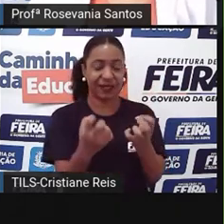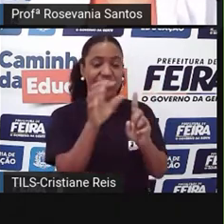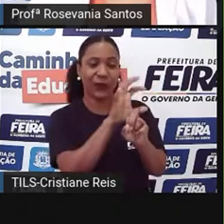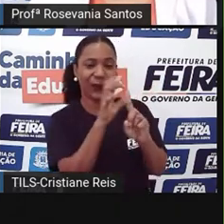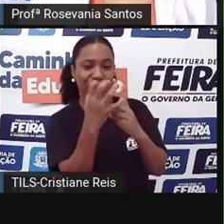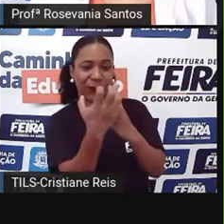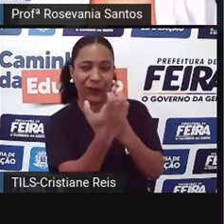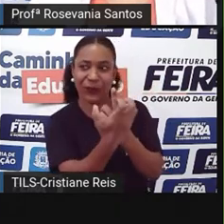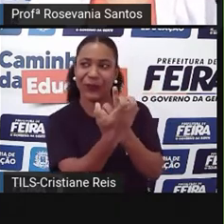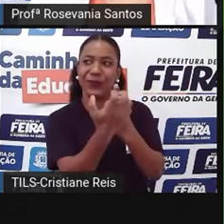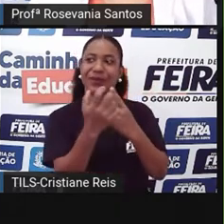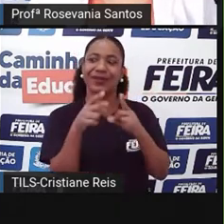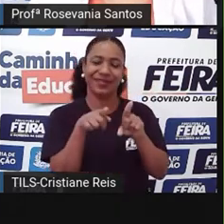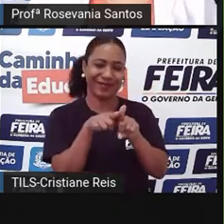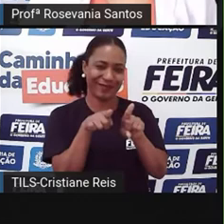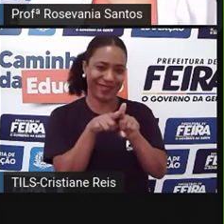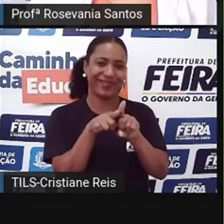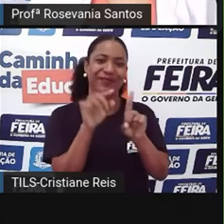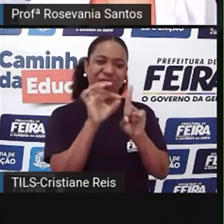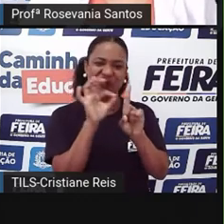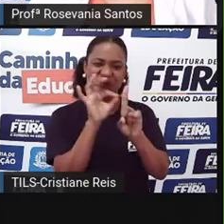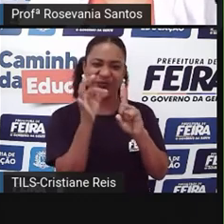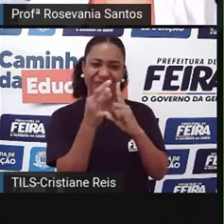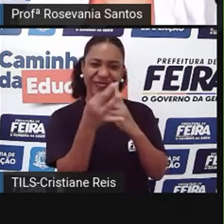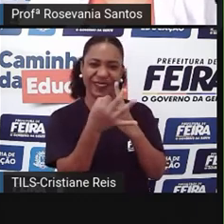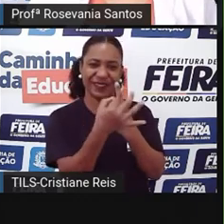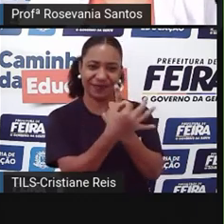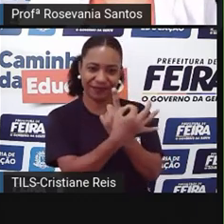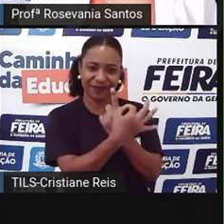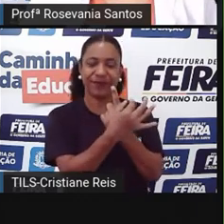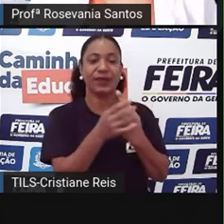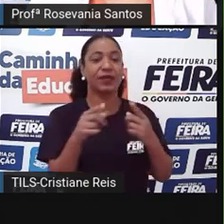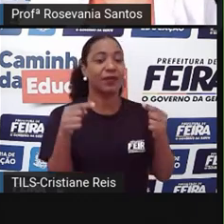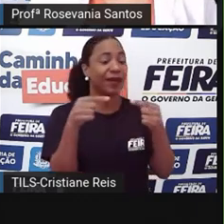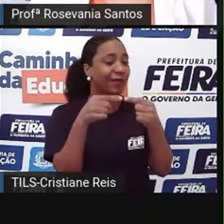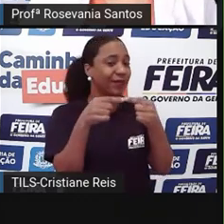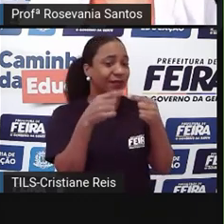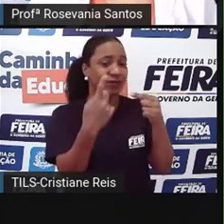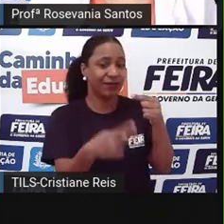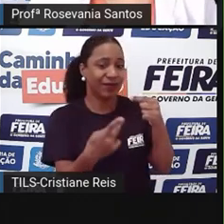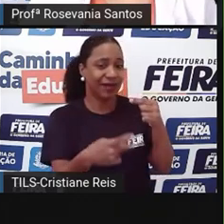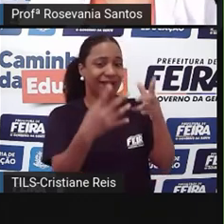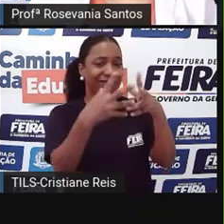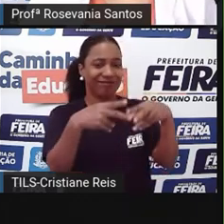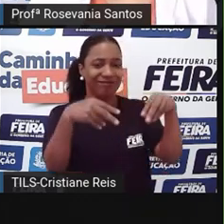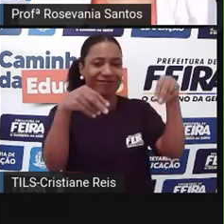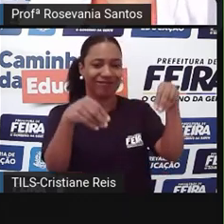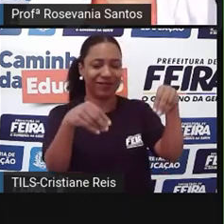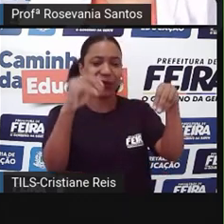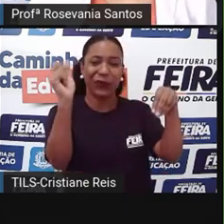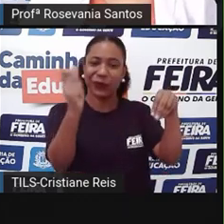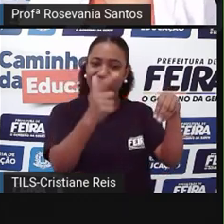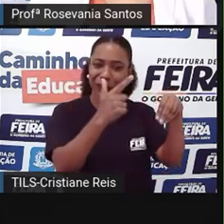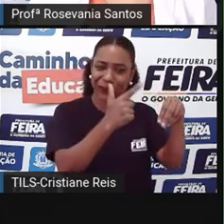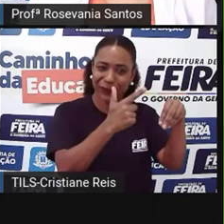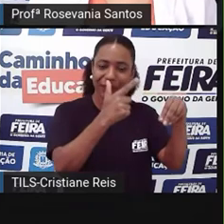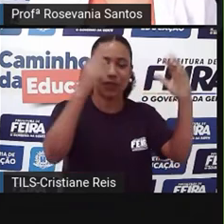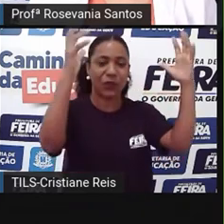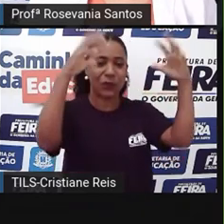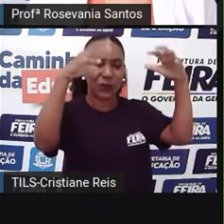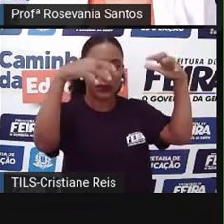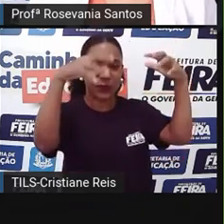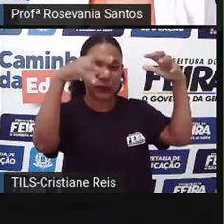espinhosas, também aí, típicas de área de clima tropical semiárido. Então, tem aquela escassez de chuva,